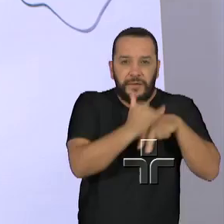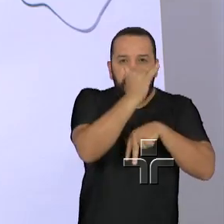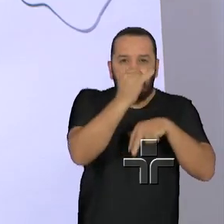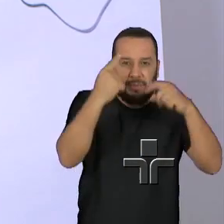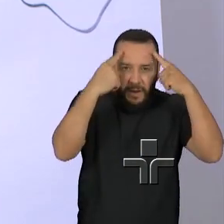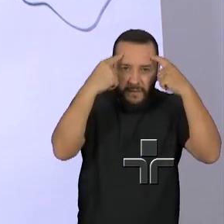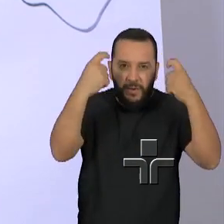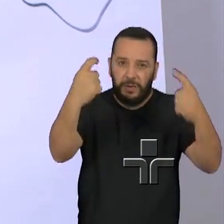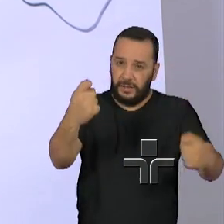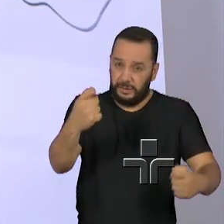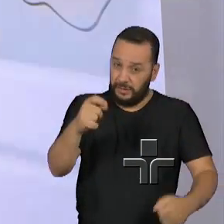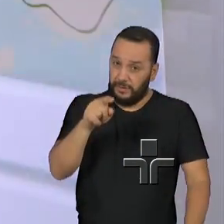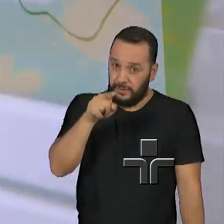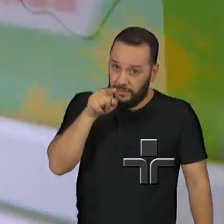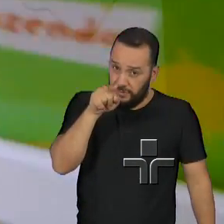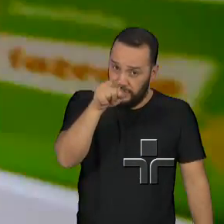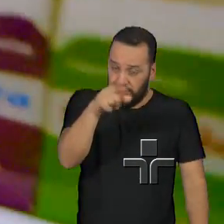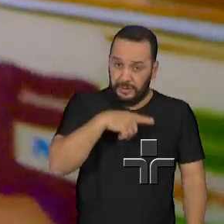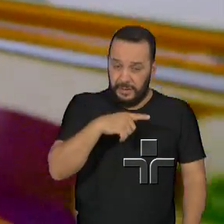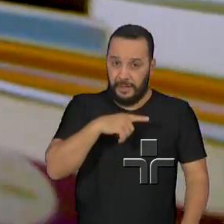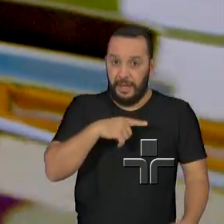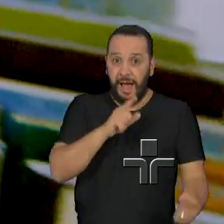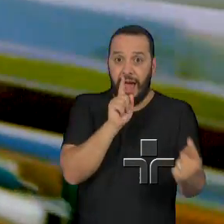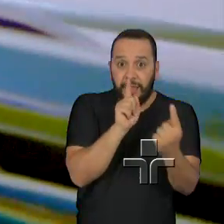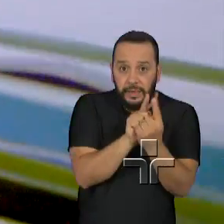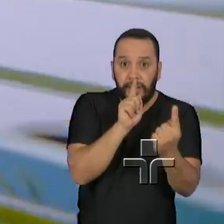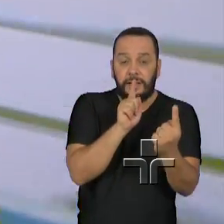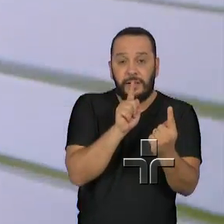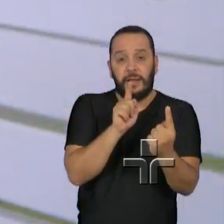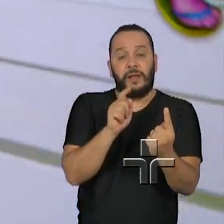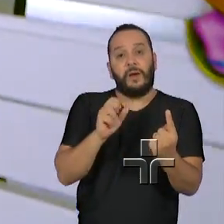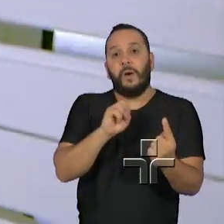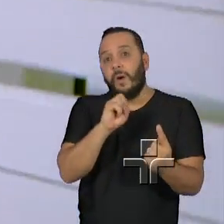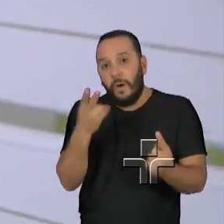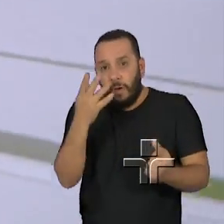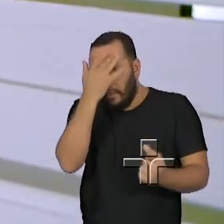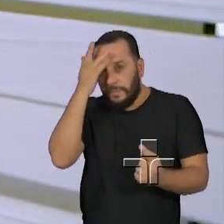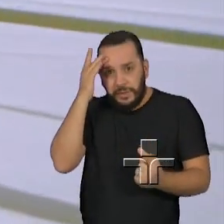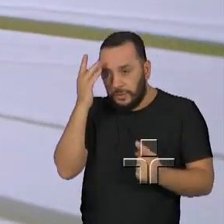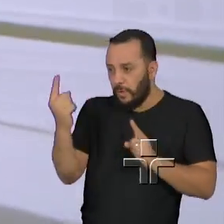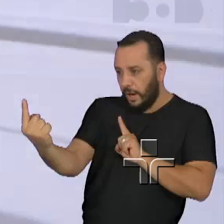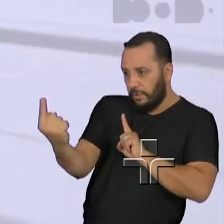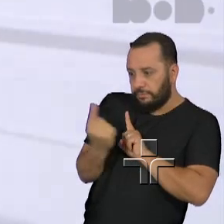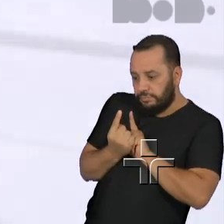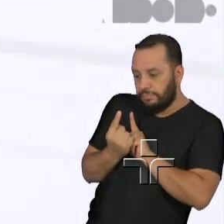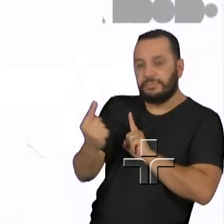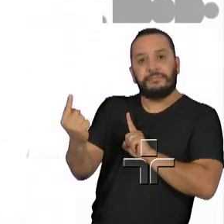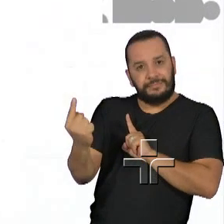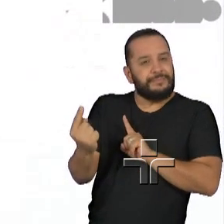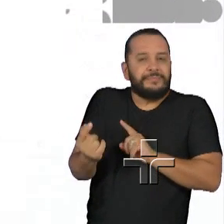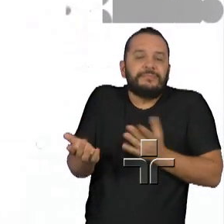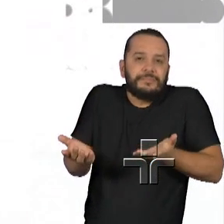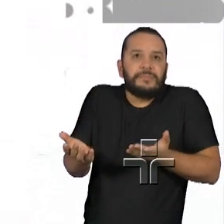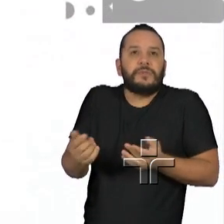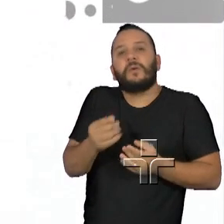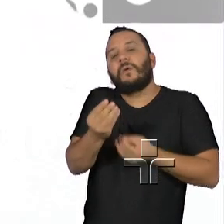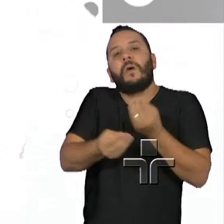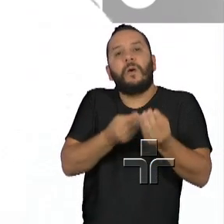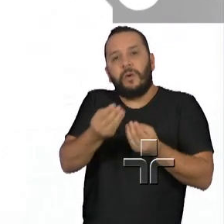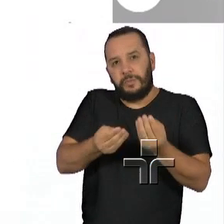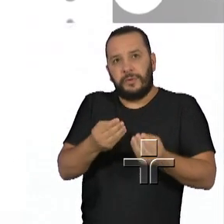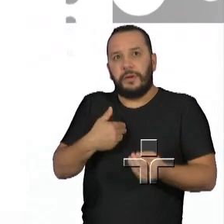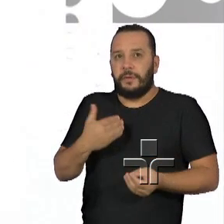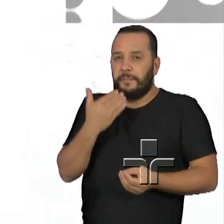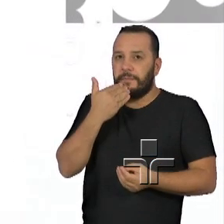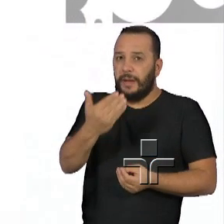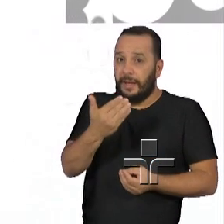Quando você atender ou for atendido por algum órgão de assistência, saúde ou segurança, peça